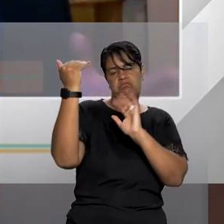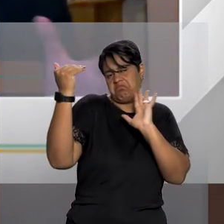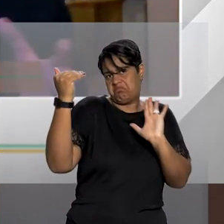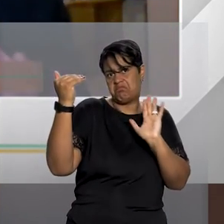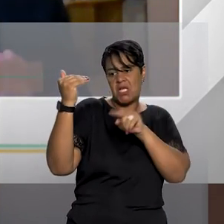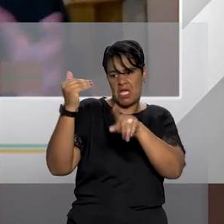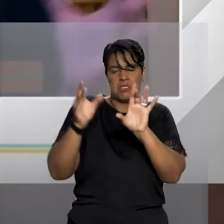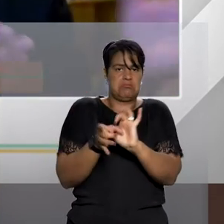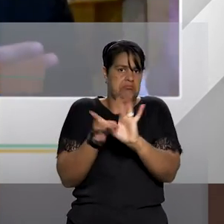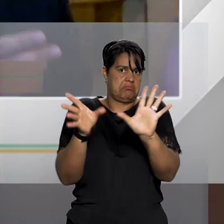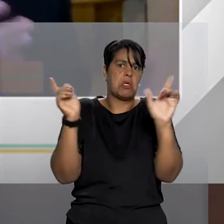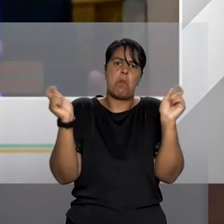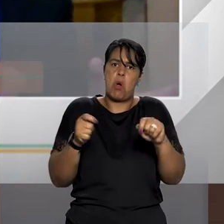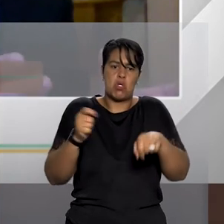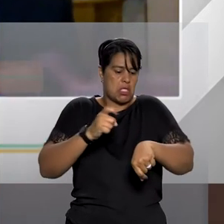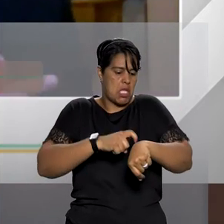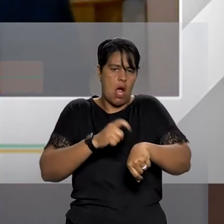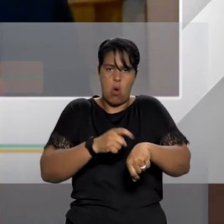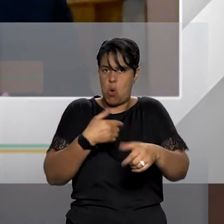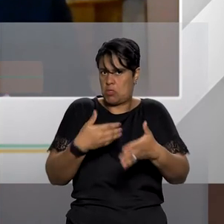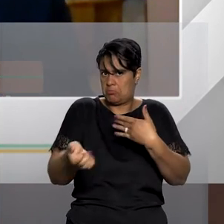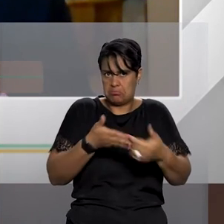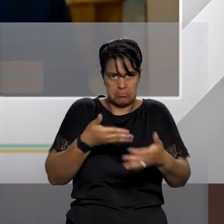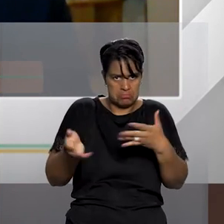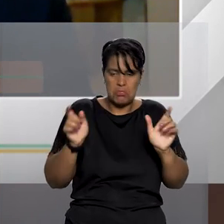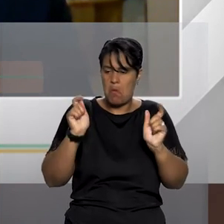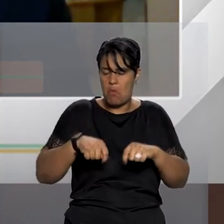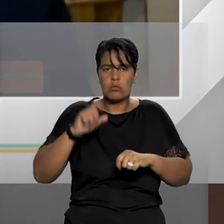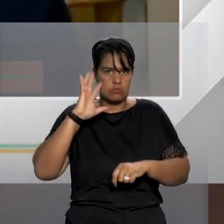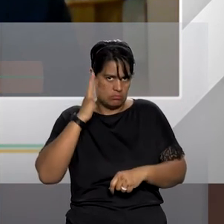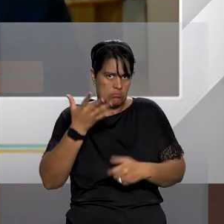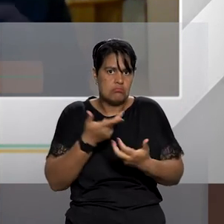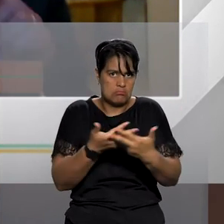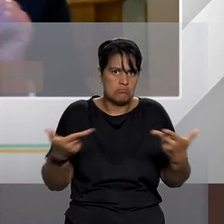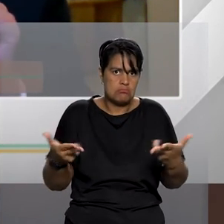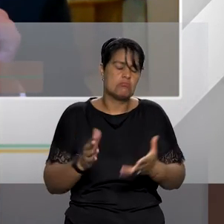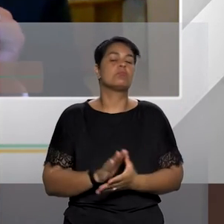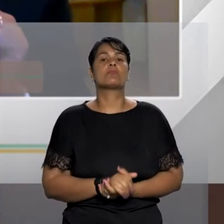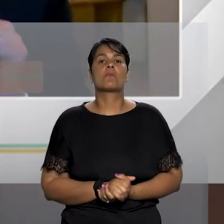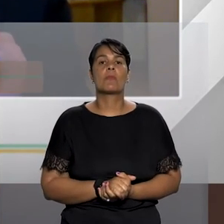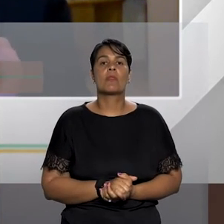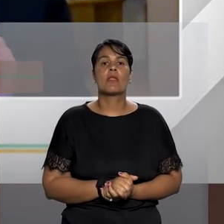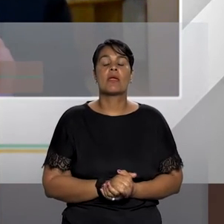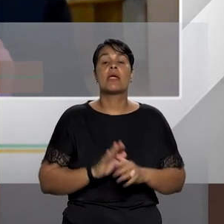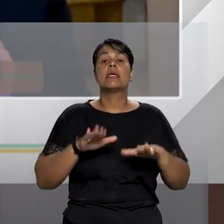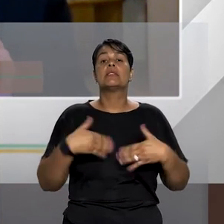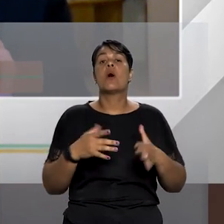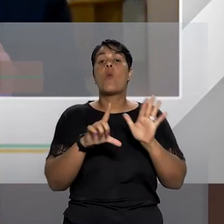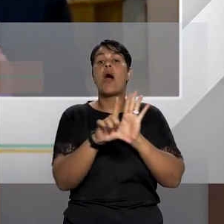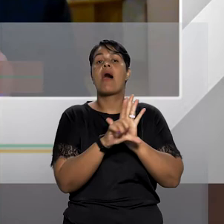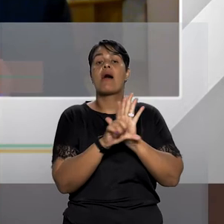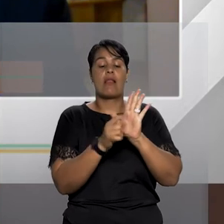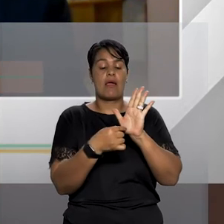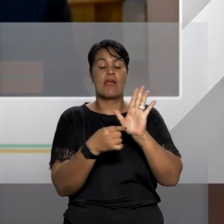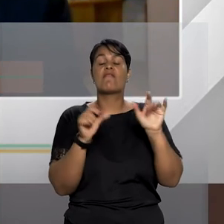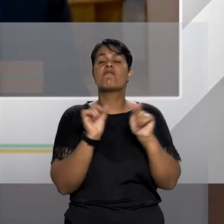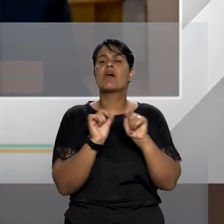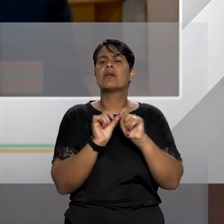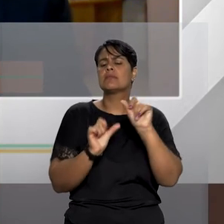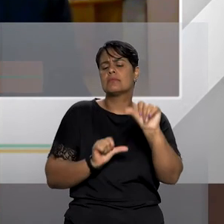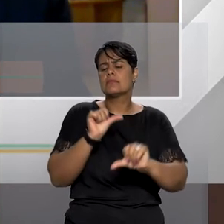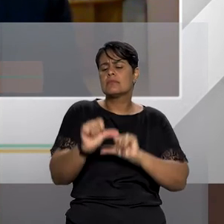disponível ou imediatamente um regime de plantão para fazer essa decisão. Então o que essa lei fez a alteração é